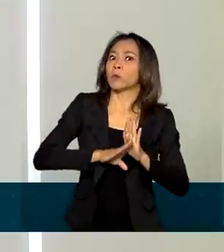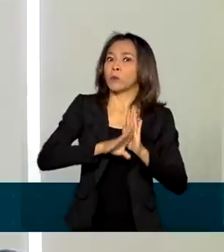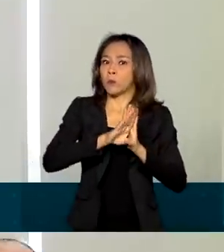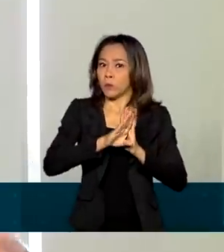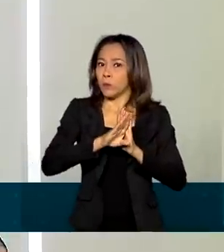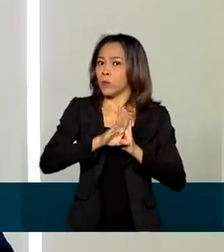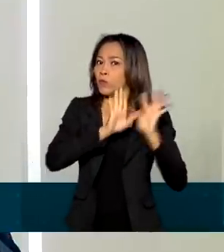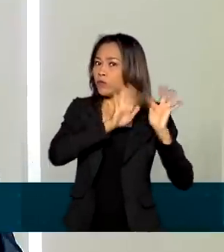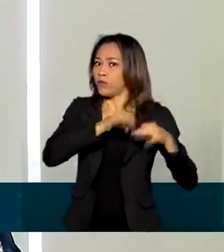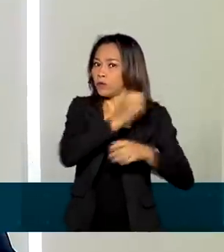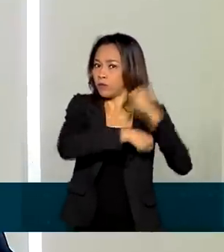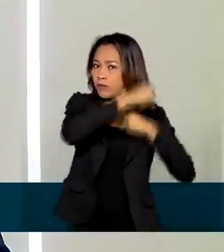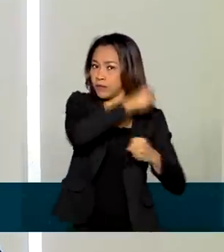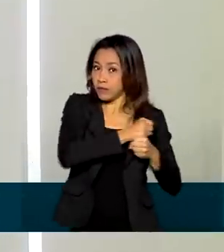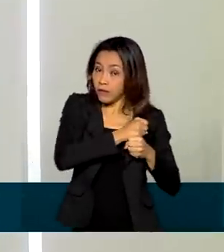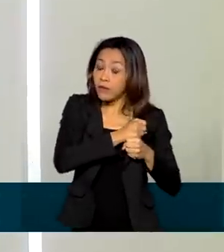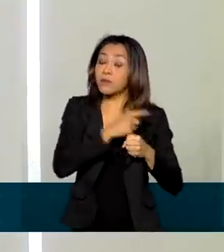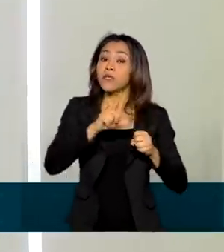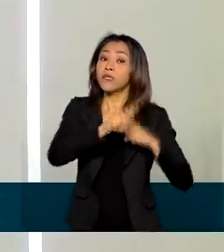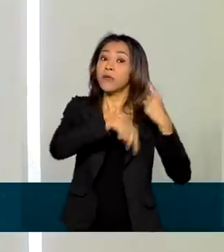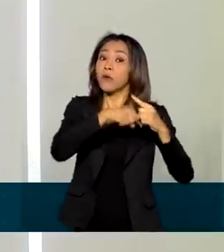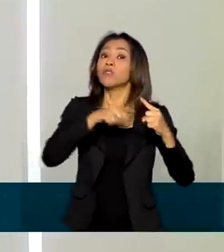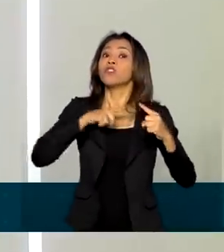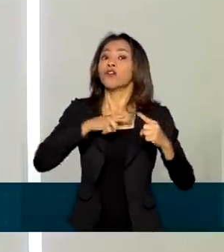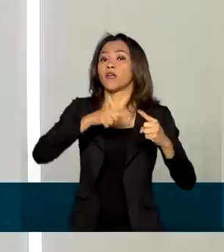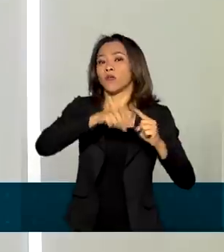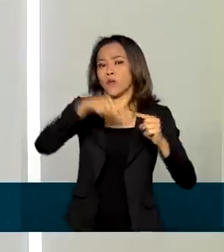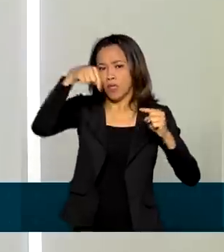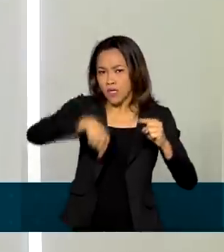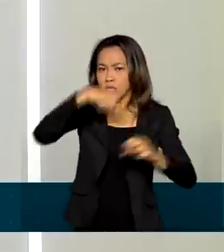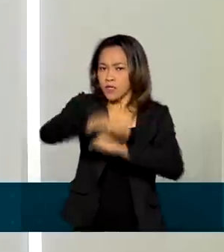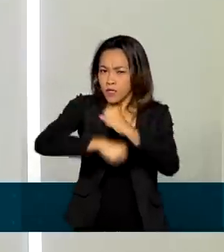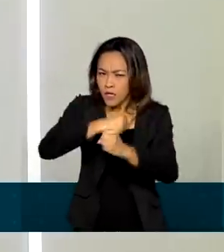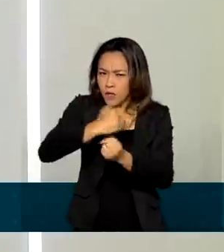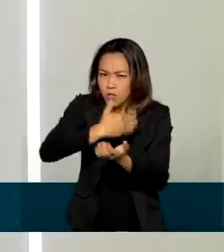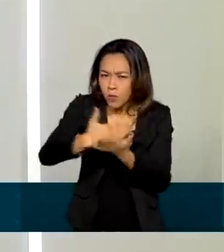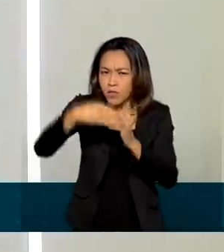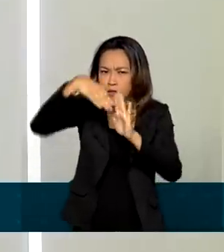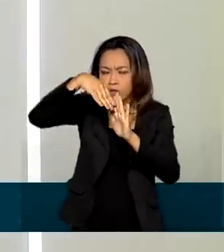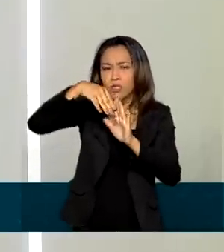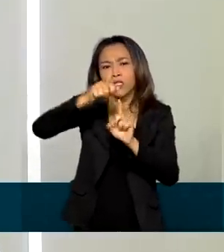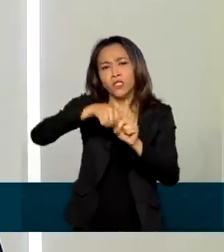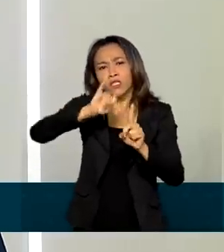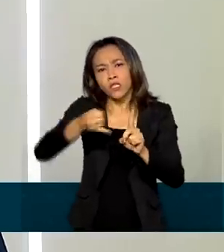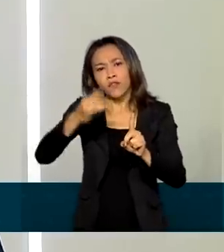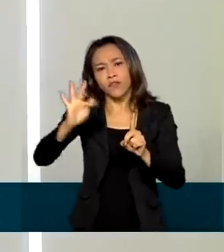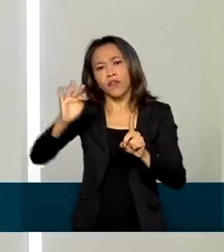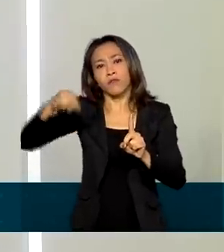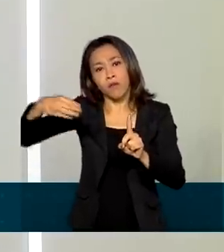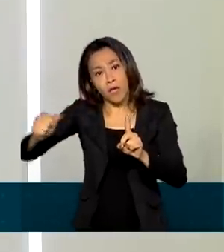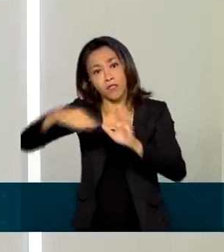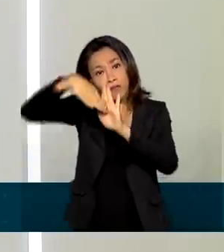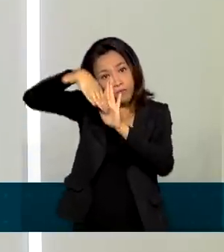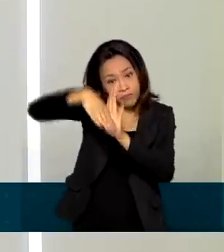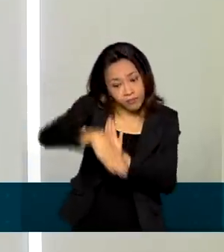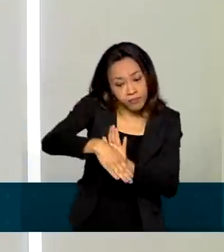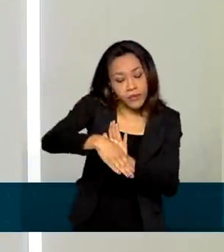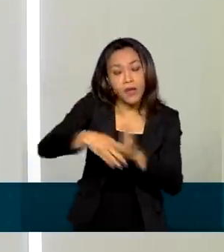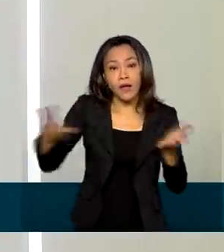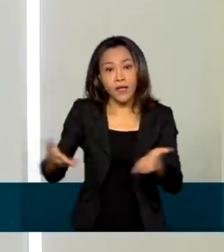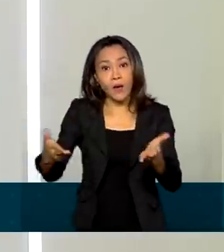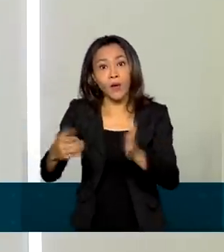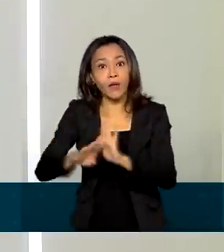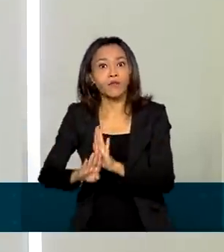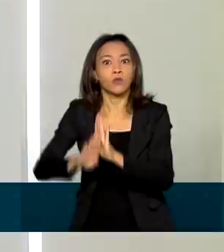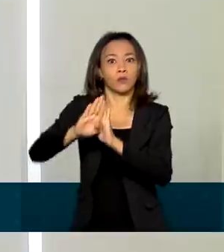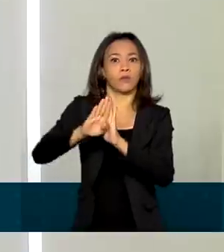passado e tiveram uma desaceleração a partir do início desse ano, janeiro, fevereiro e março, e agora tiveram um pequeno repique em